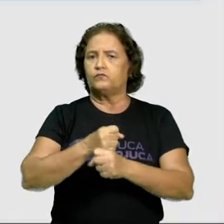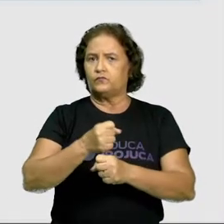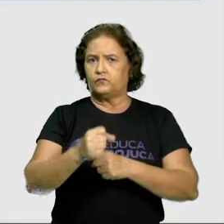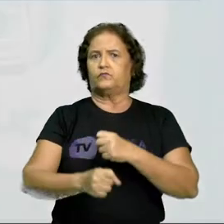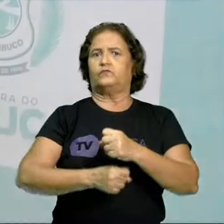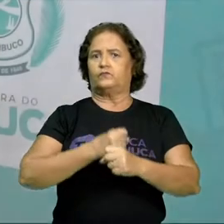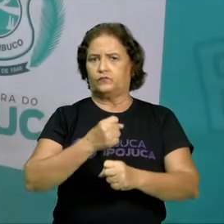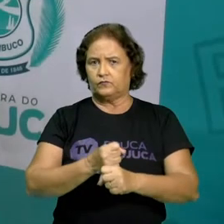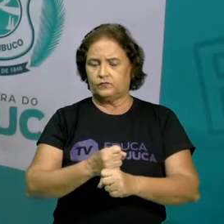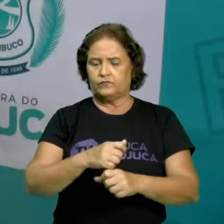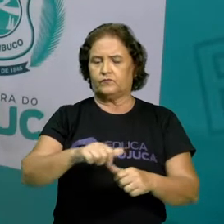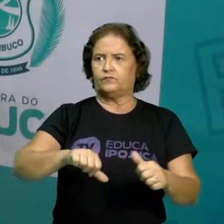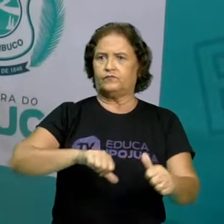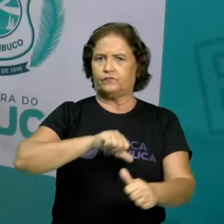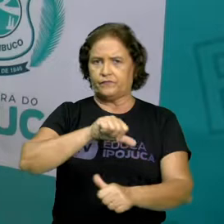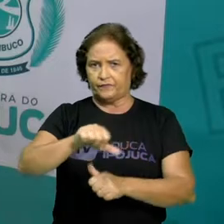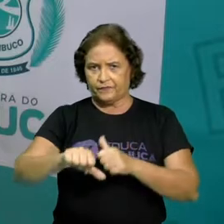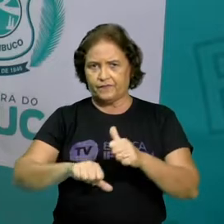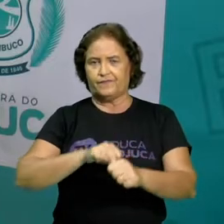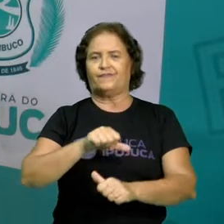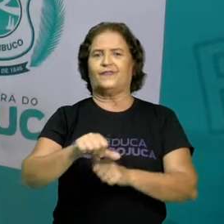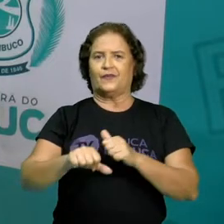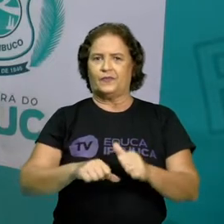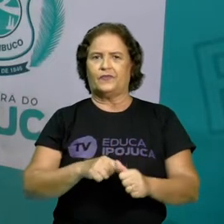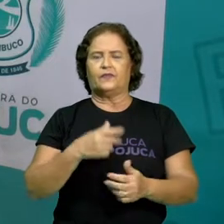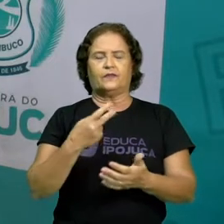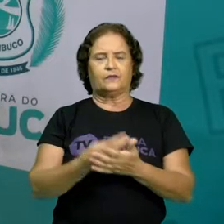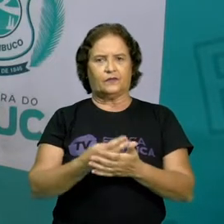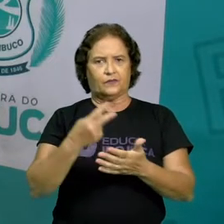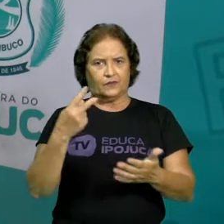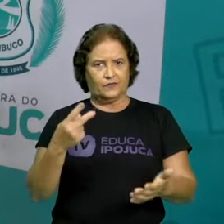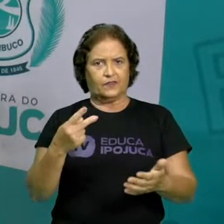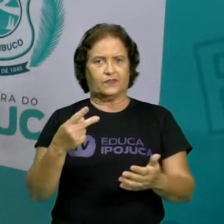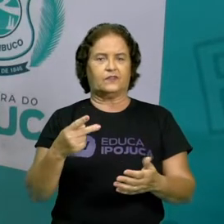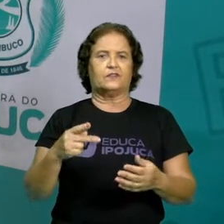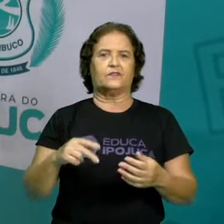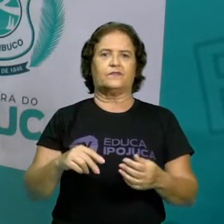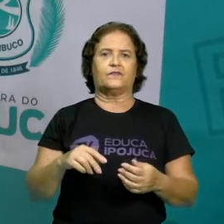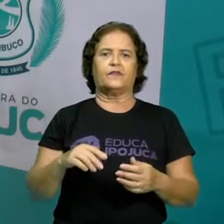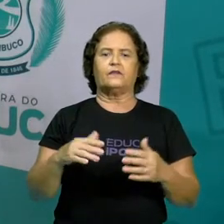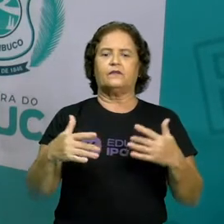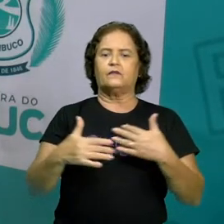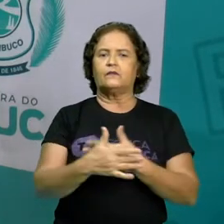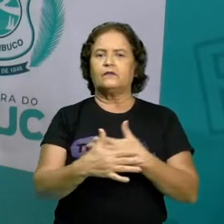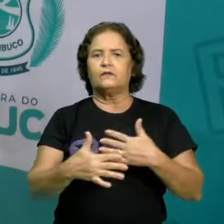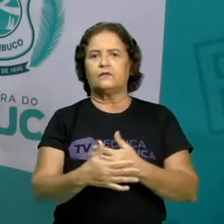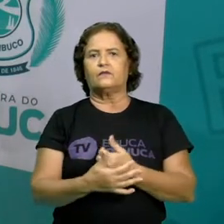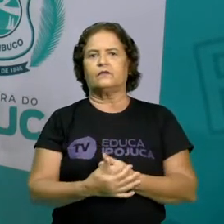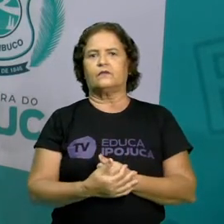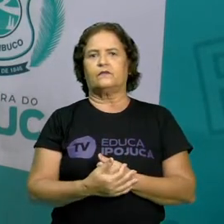passando, então, vai ocorrendo o quê? Mudanças, modificações nas cidades.